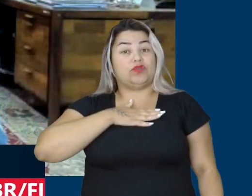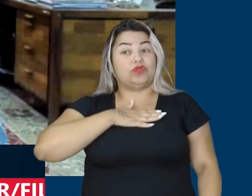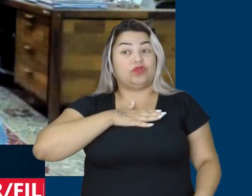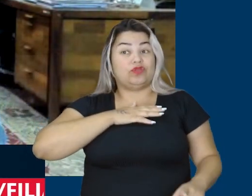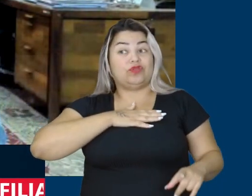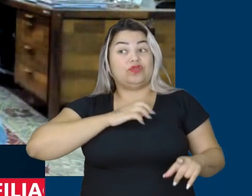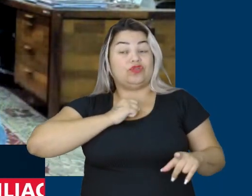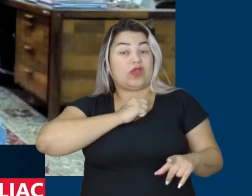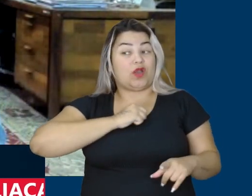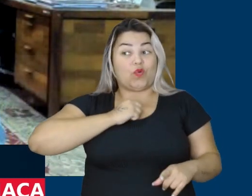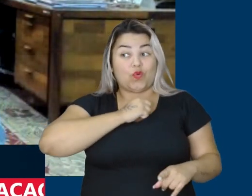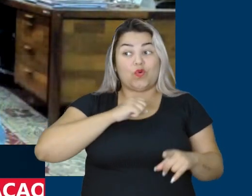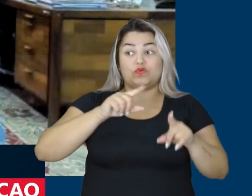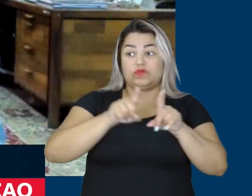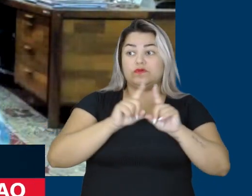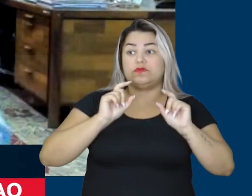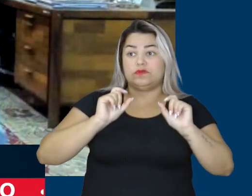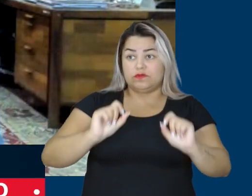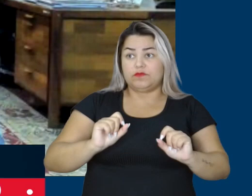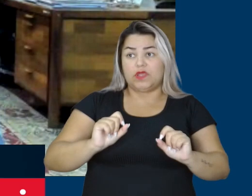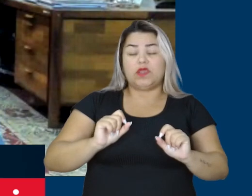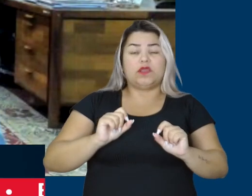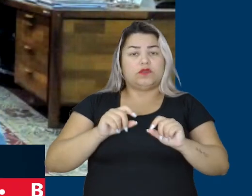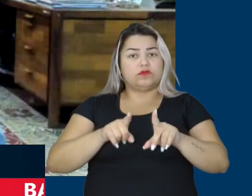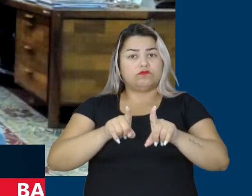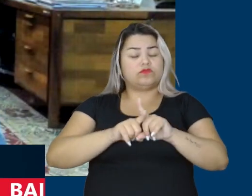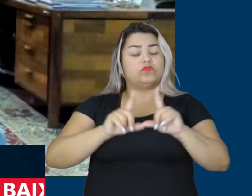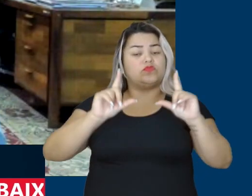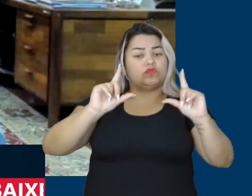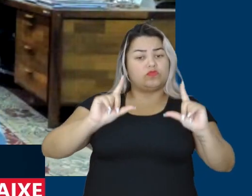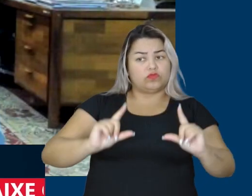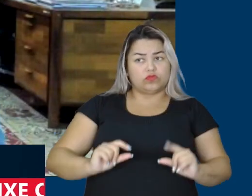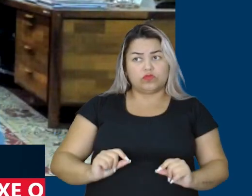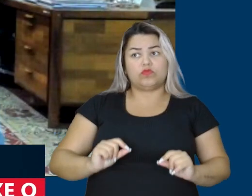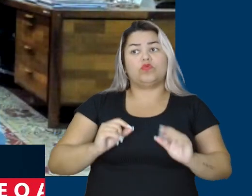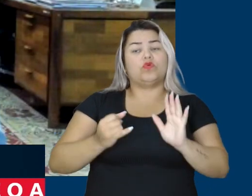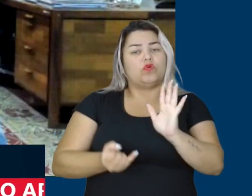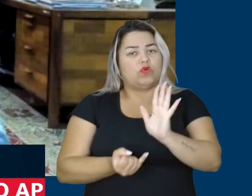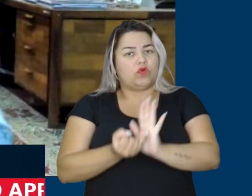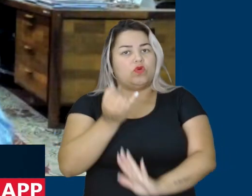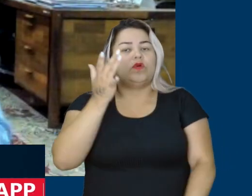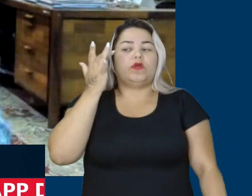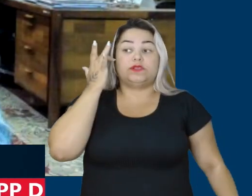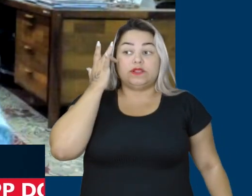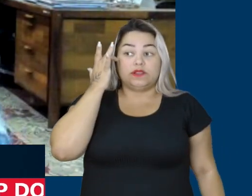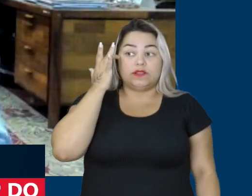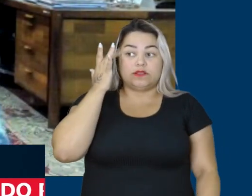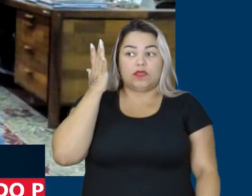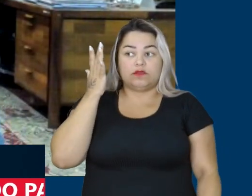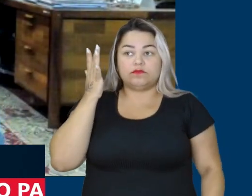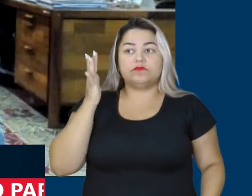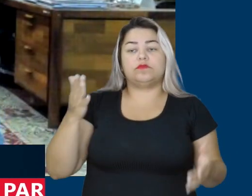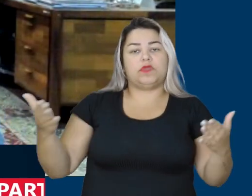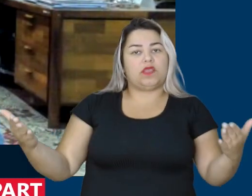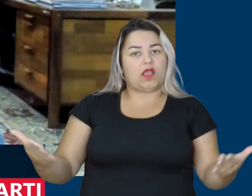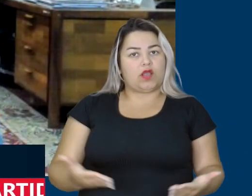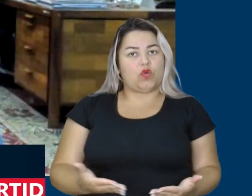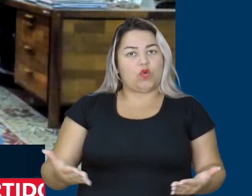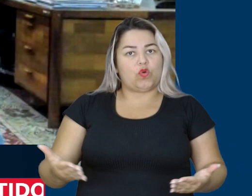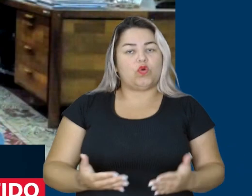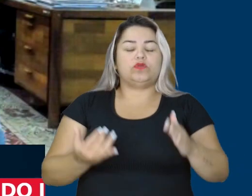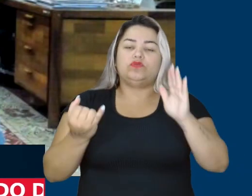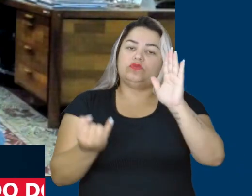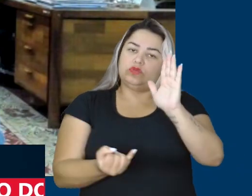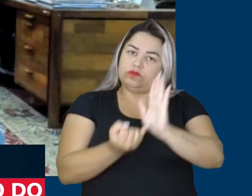de uma forma gradativa a redução dos juros para facilitar, porque, especialmente nesse momento, os juros